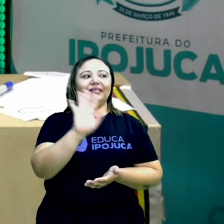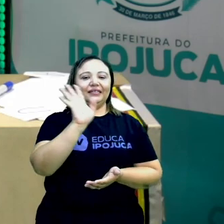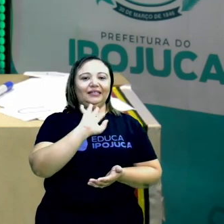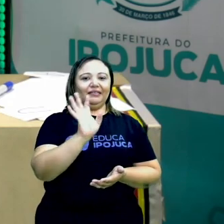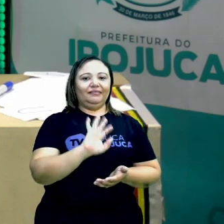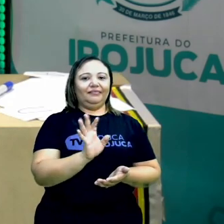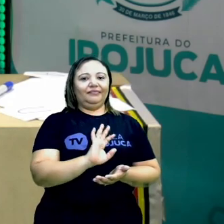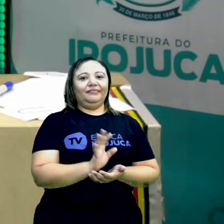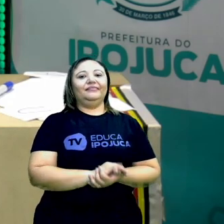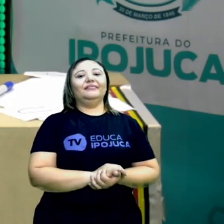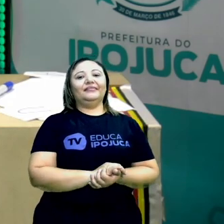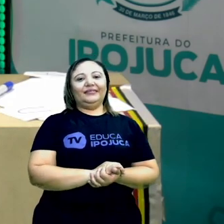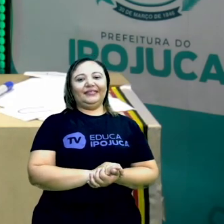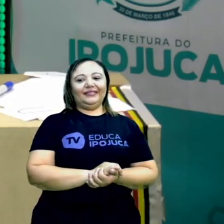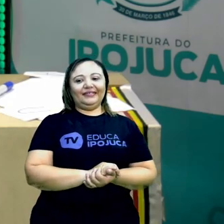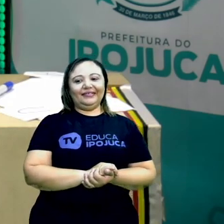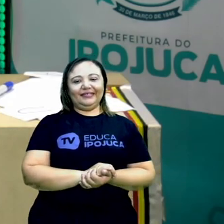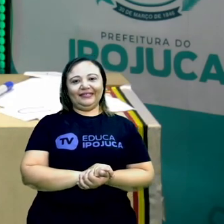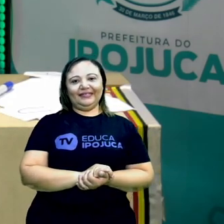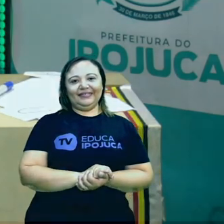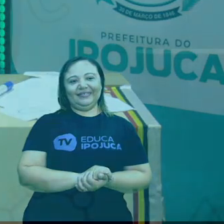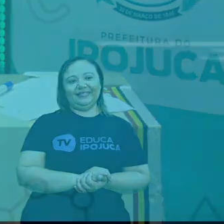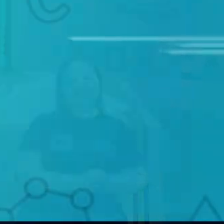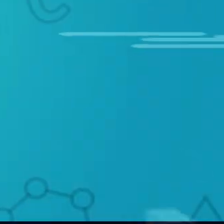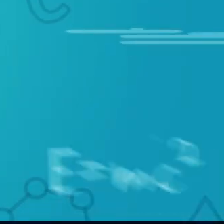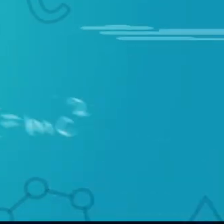Carla e até as próximas aulas.